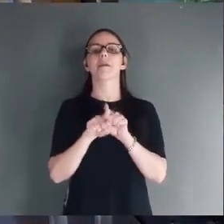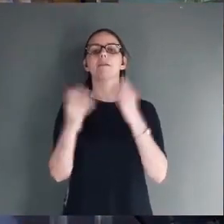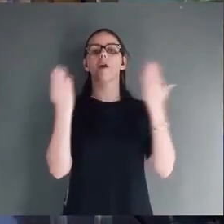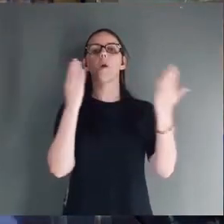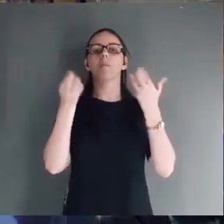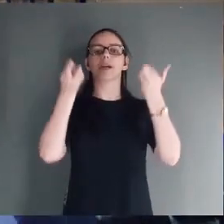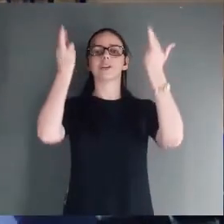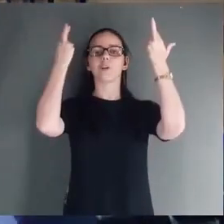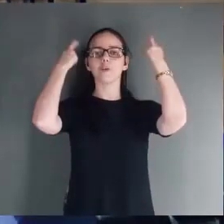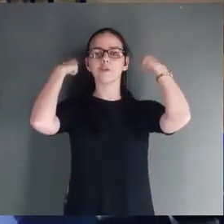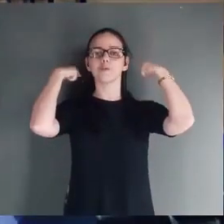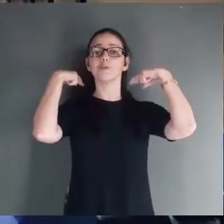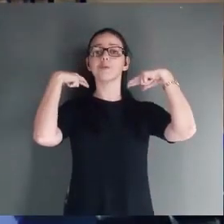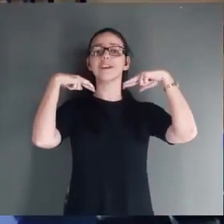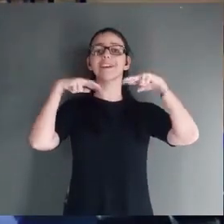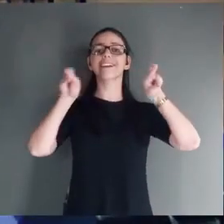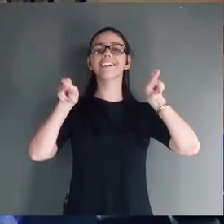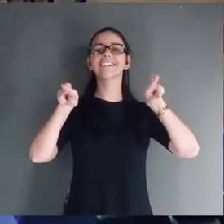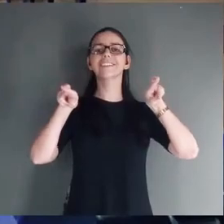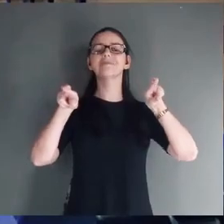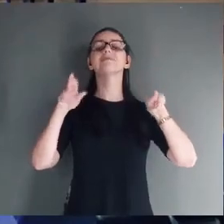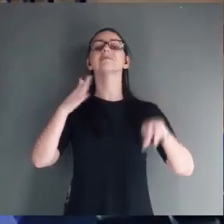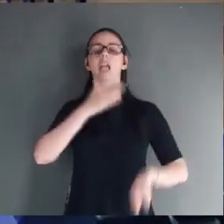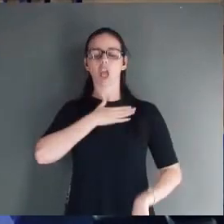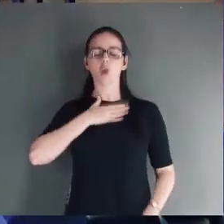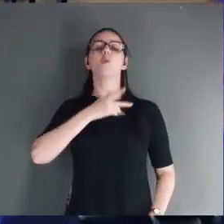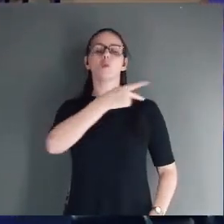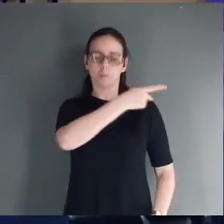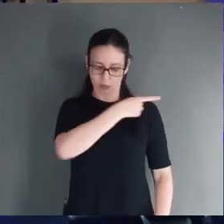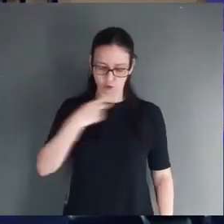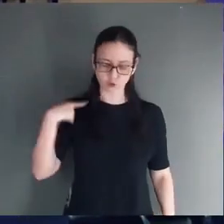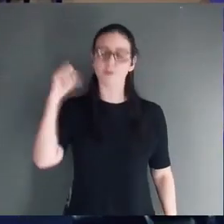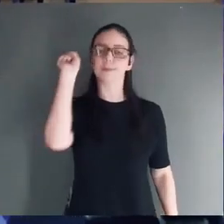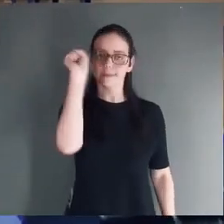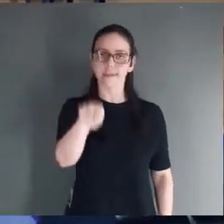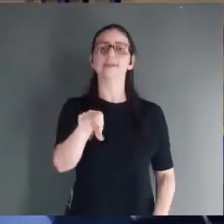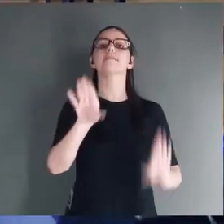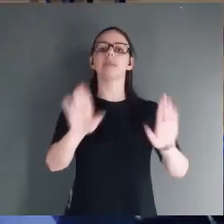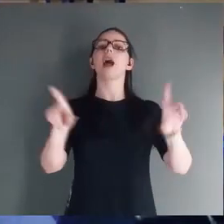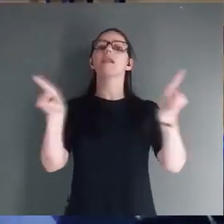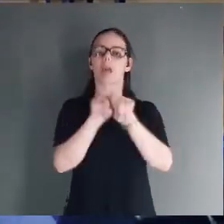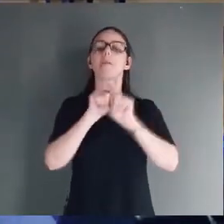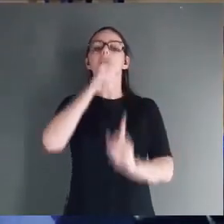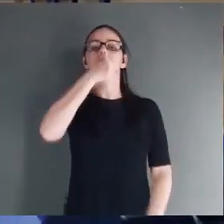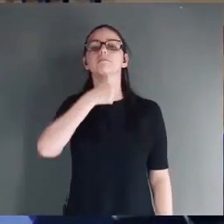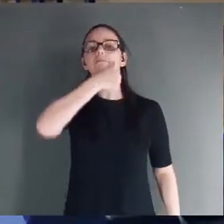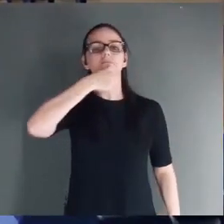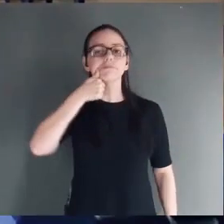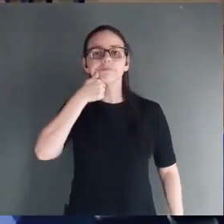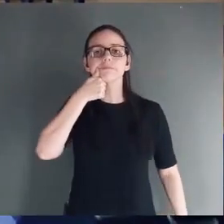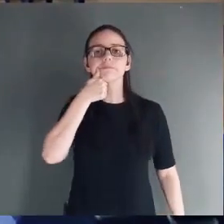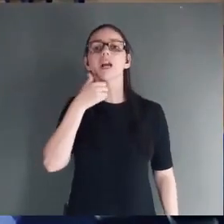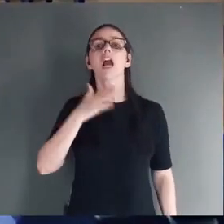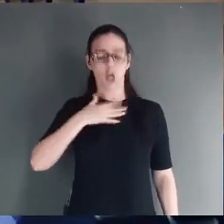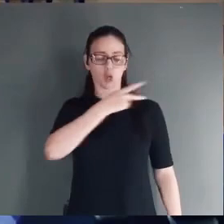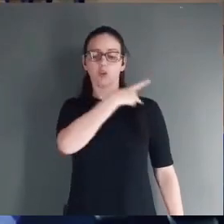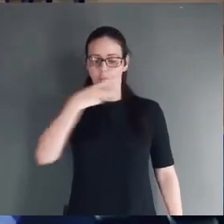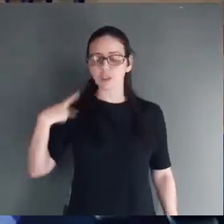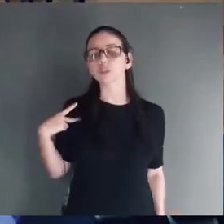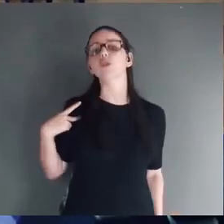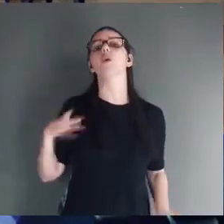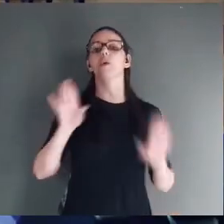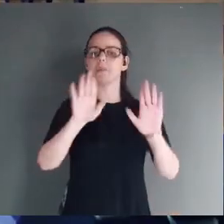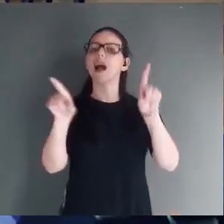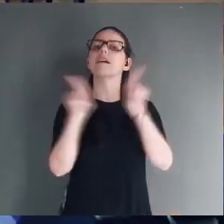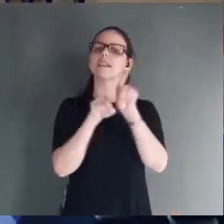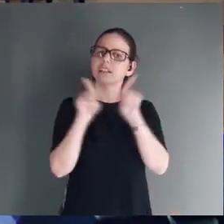Eu também sou o cordeiro. Eu sou o pastor, mas eu também sou o sacrifício. Eu sou o pastor, mas eu